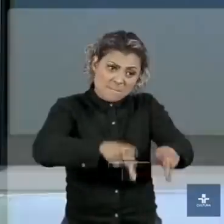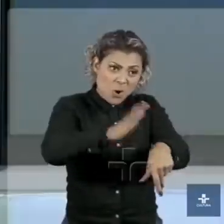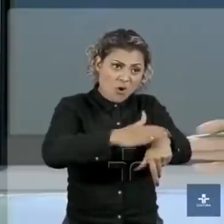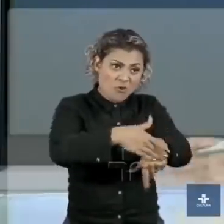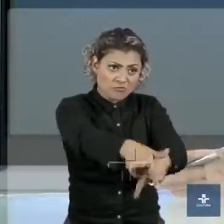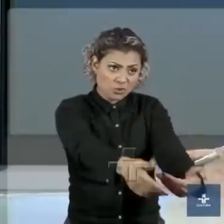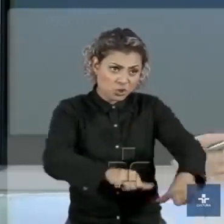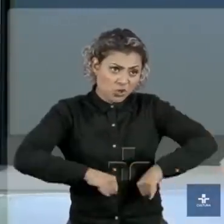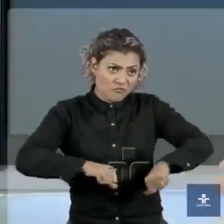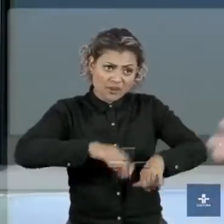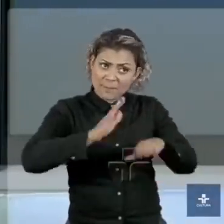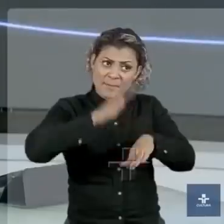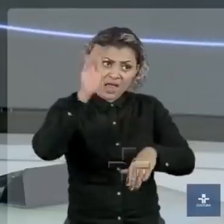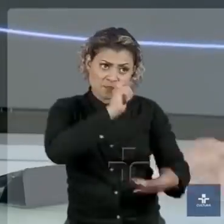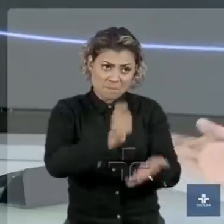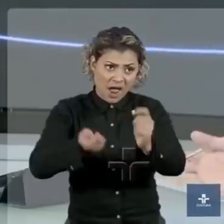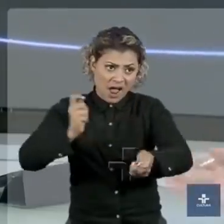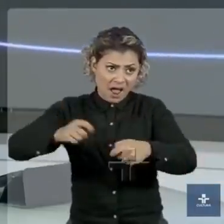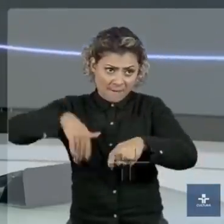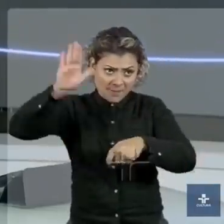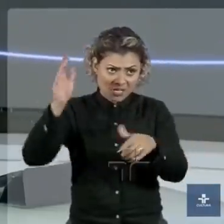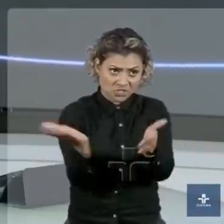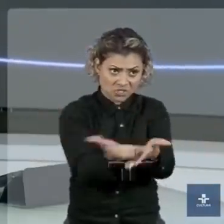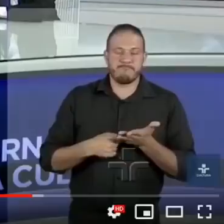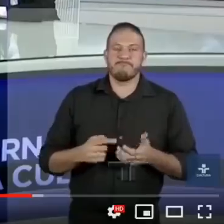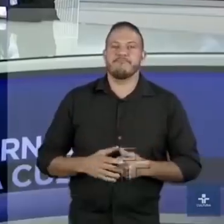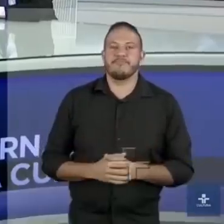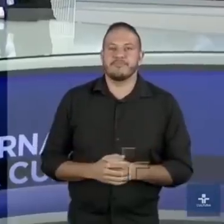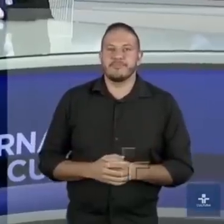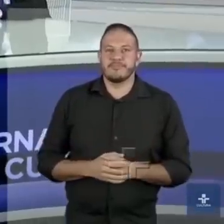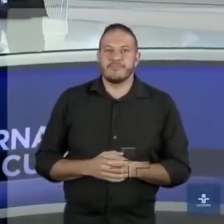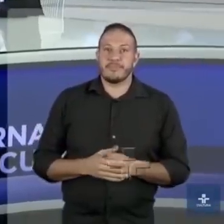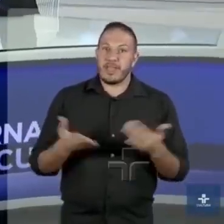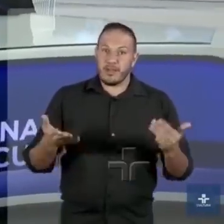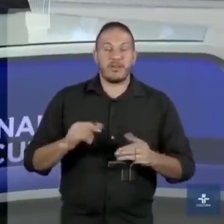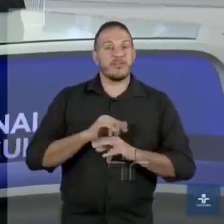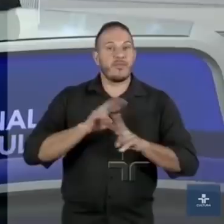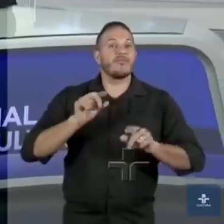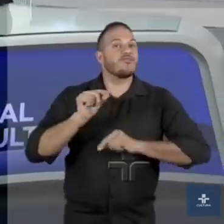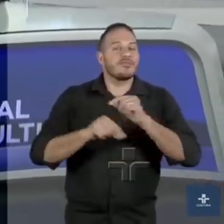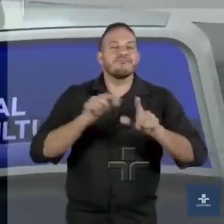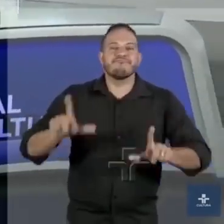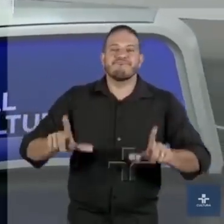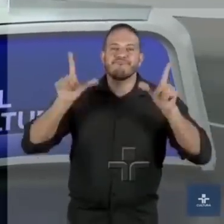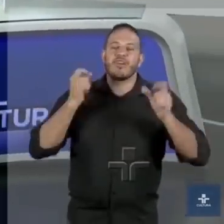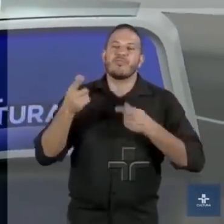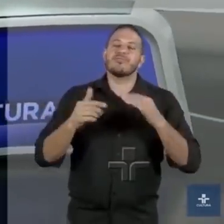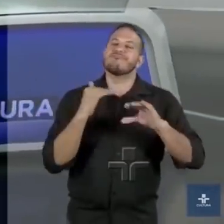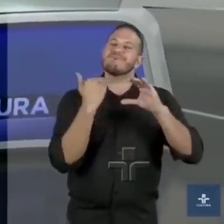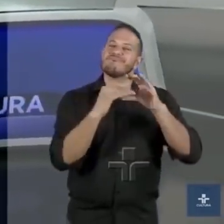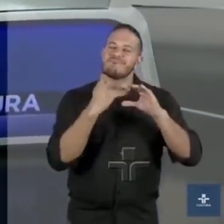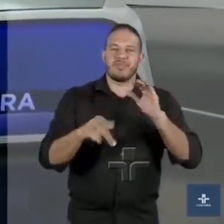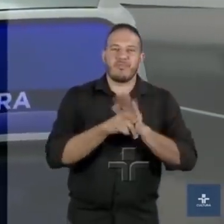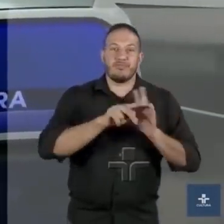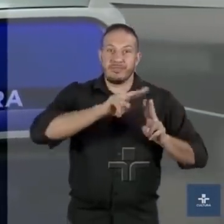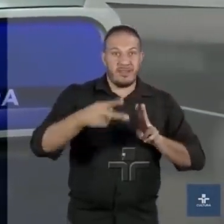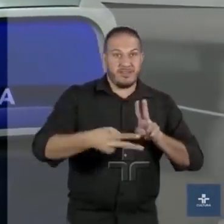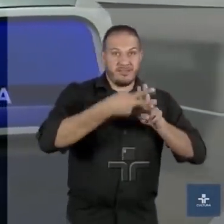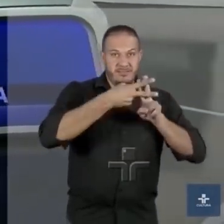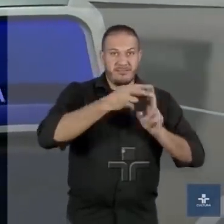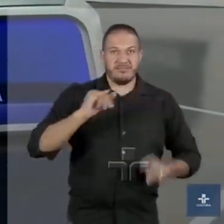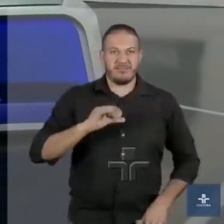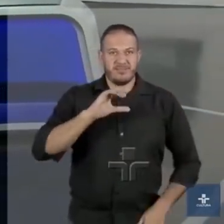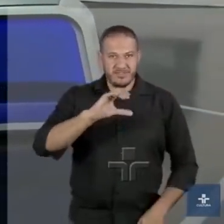problemas que são da política. Uma dobra alíquota para os mais ricos. Agora nós vamos ver no telão algumas mensagens enviadas na hashtag Jornal da